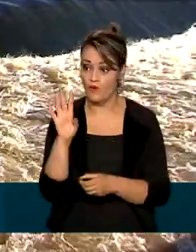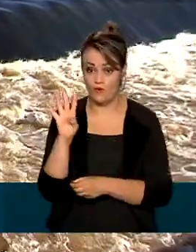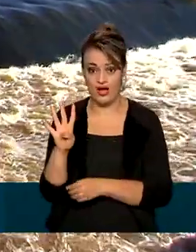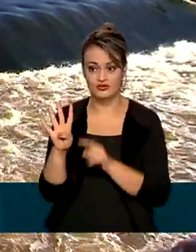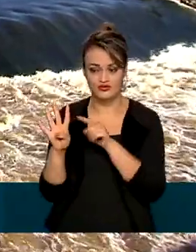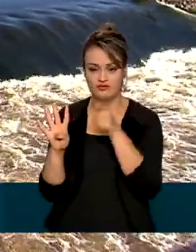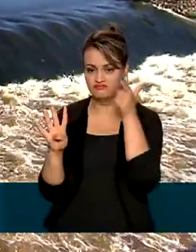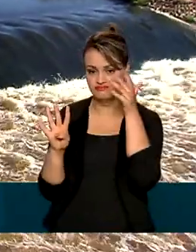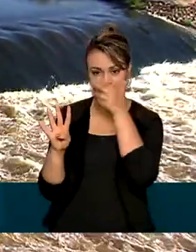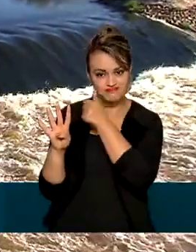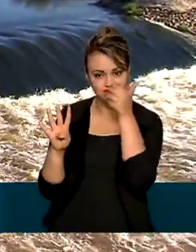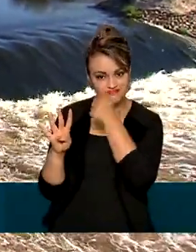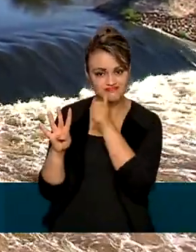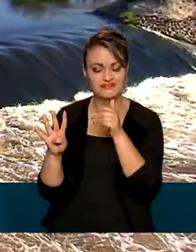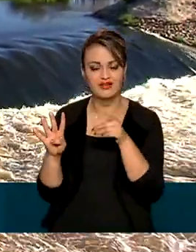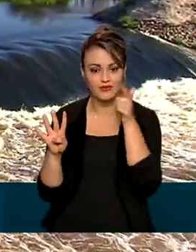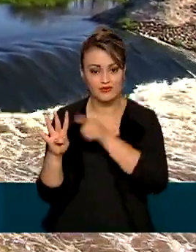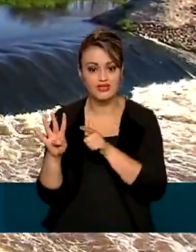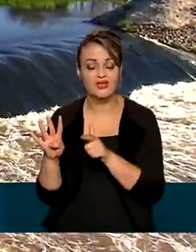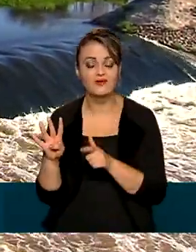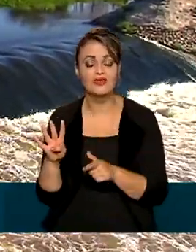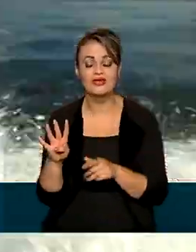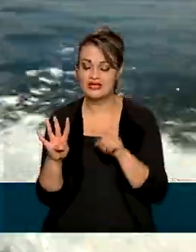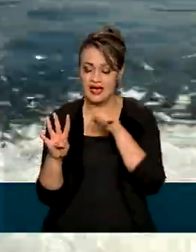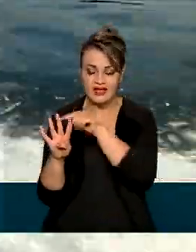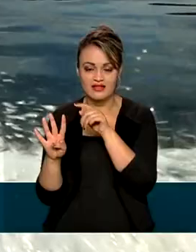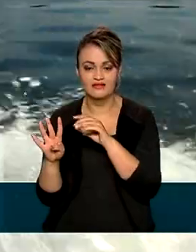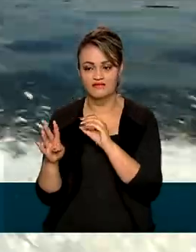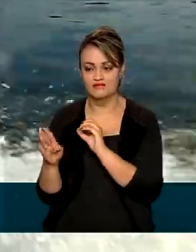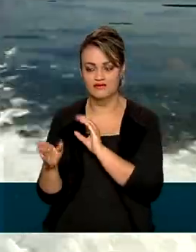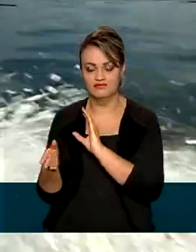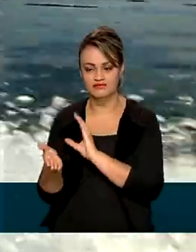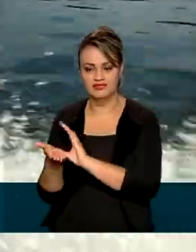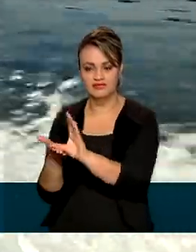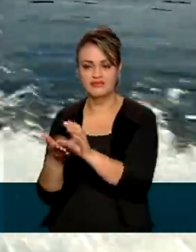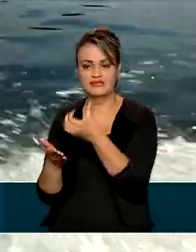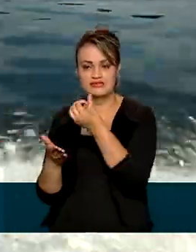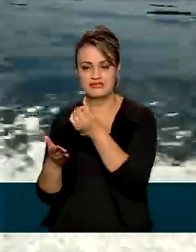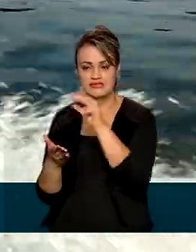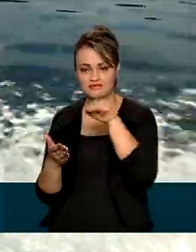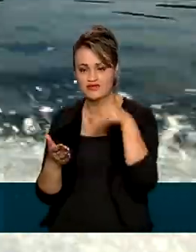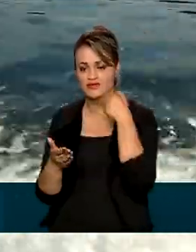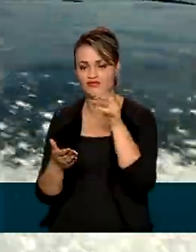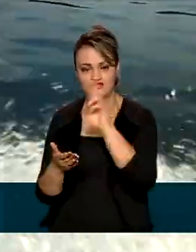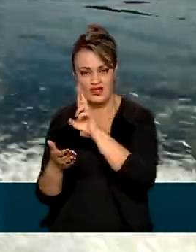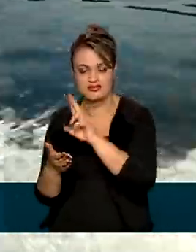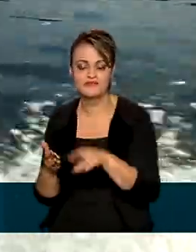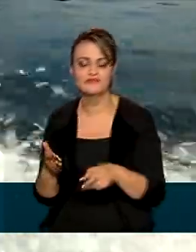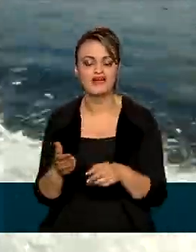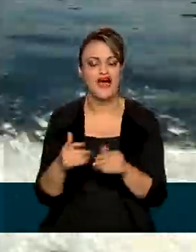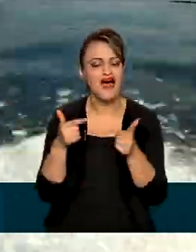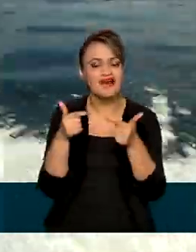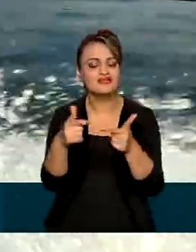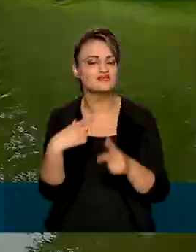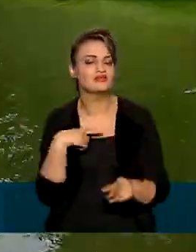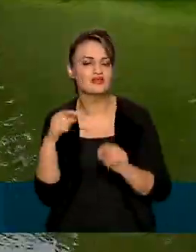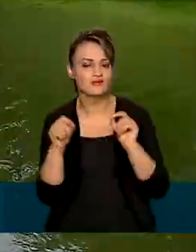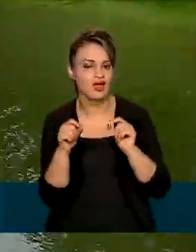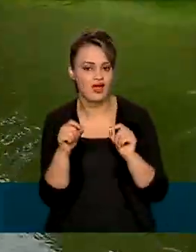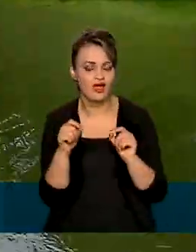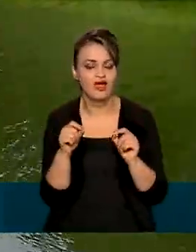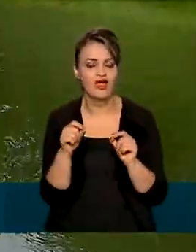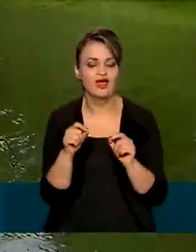conseguiram patrocínio e juntos vão receber 6 milhões de reais. Entre as ações previstas estão